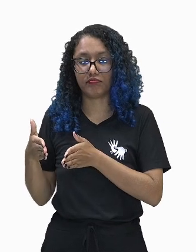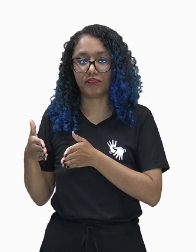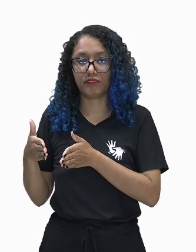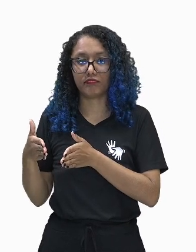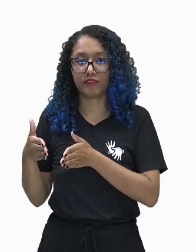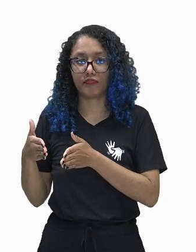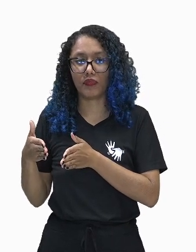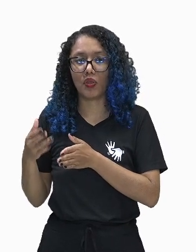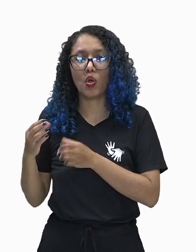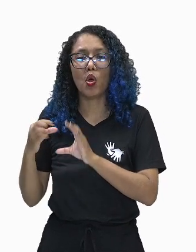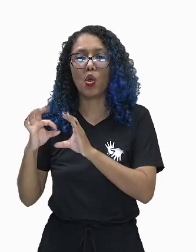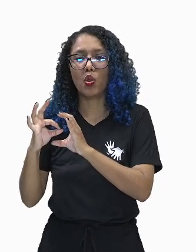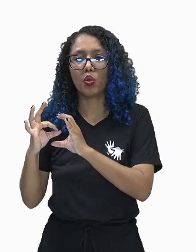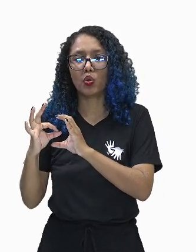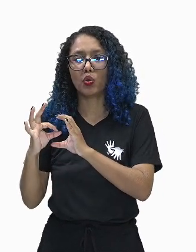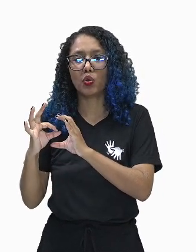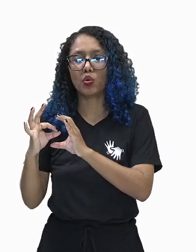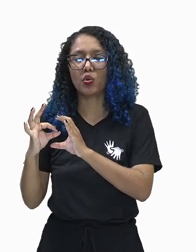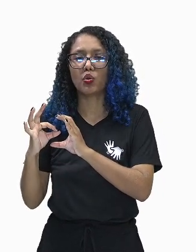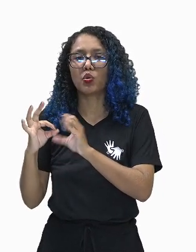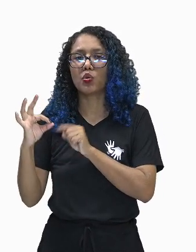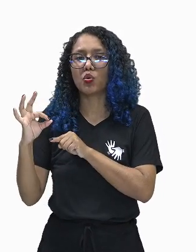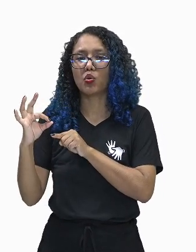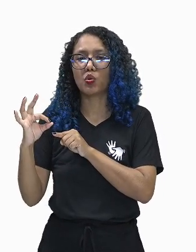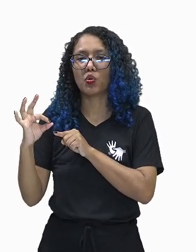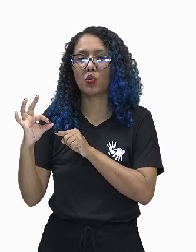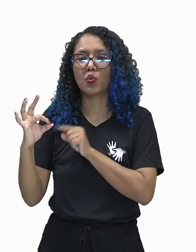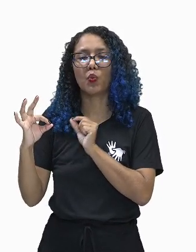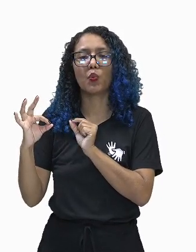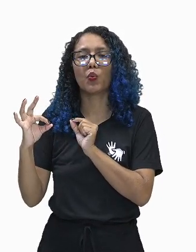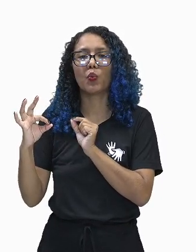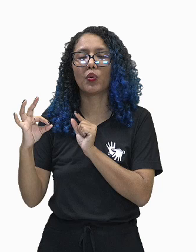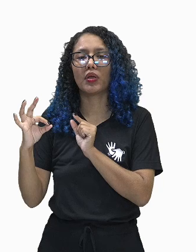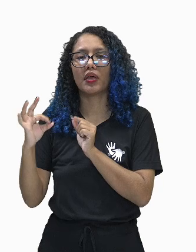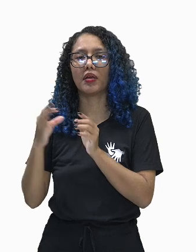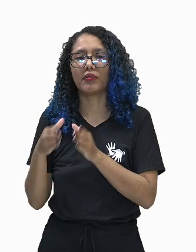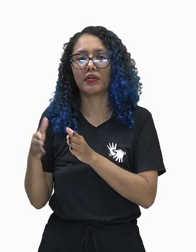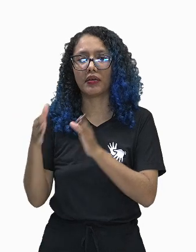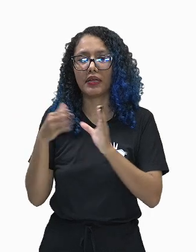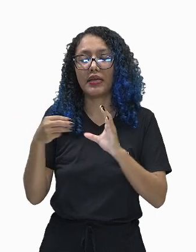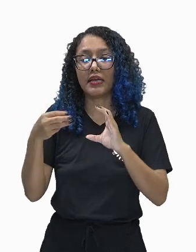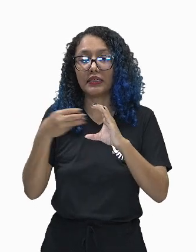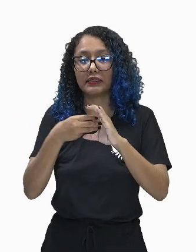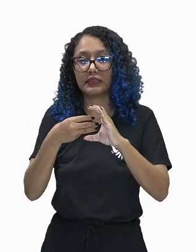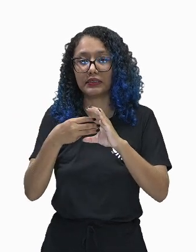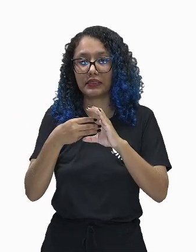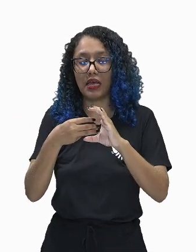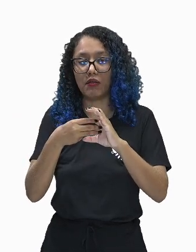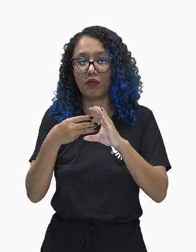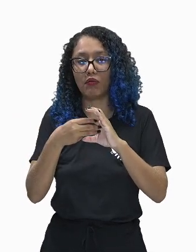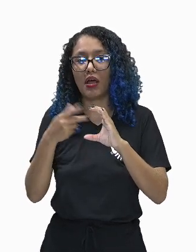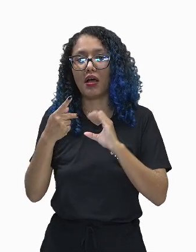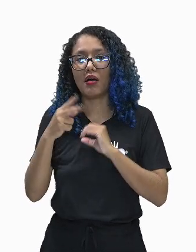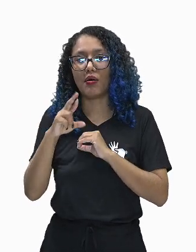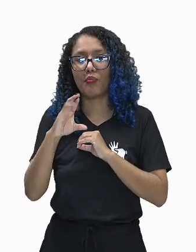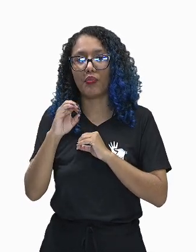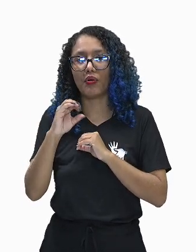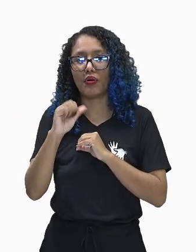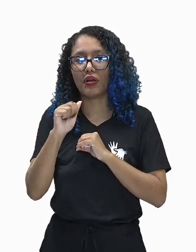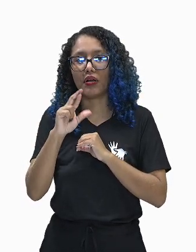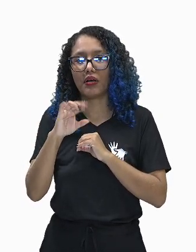ele vai estar ausente nas células de seres procariontes. Não quer dizer que o material nuclear